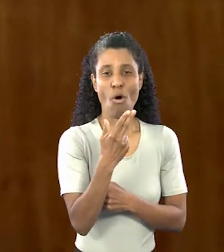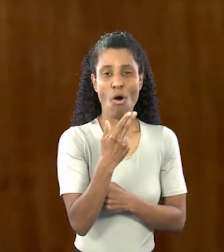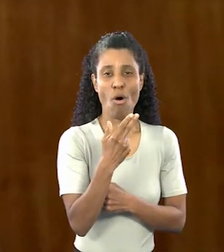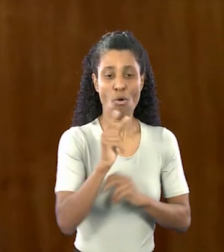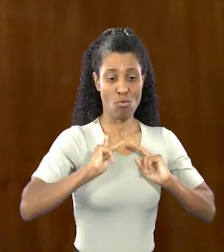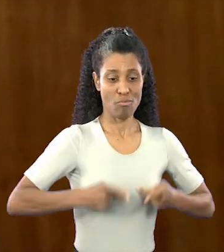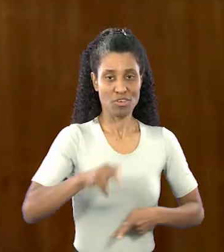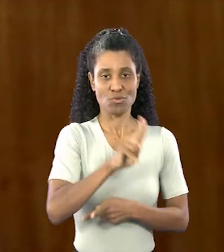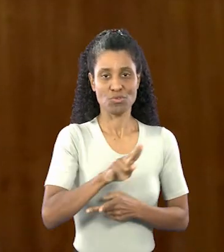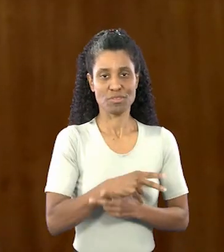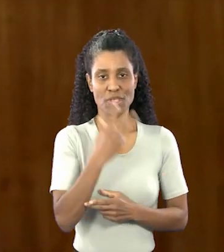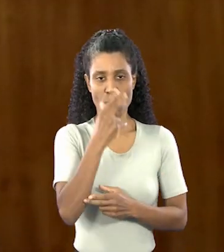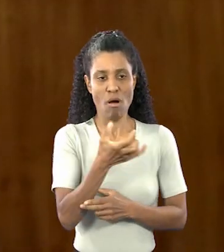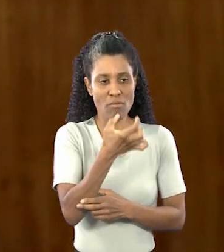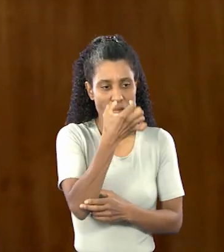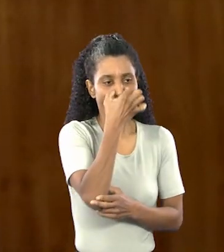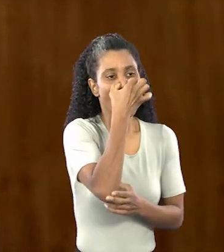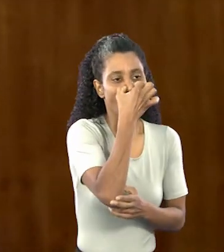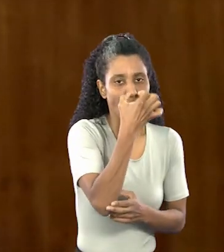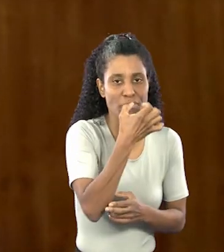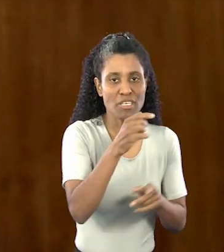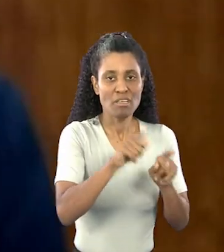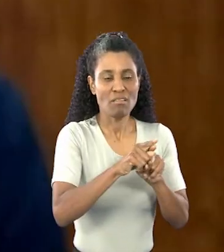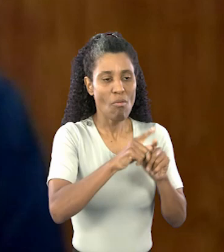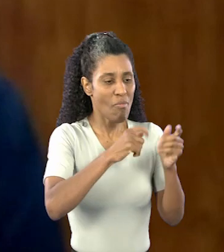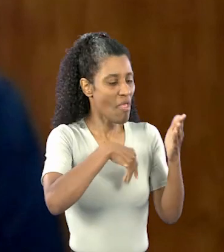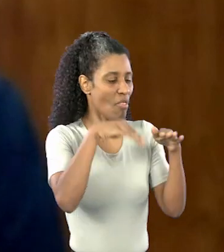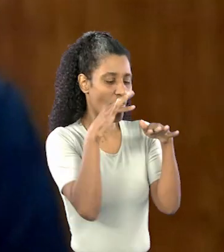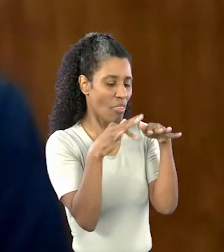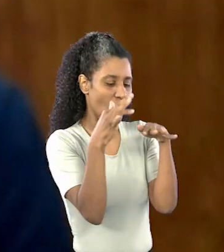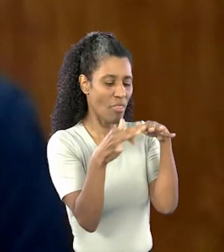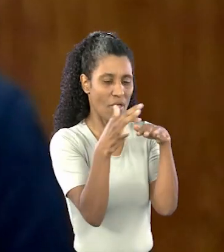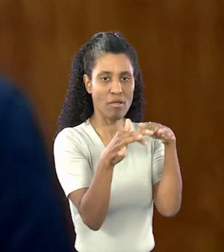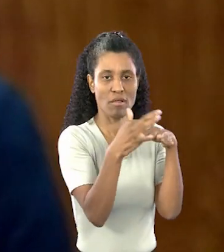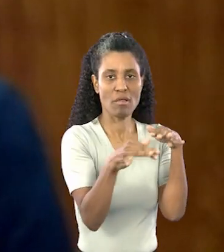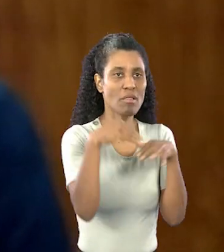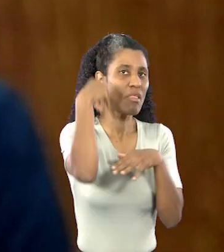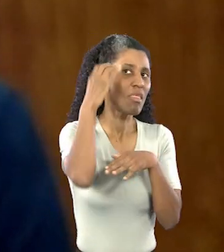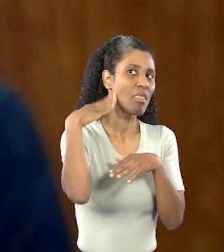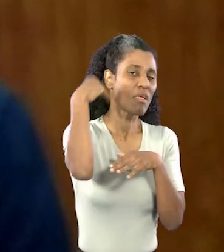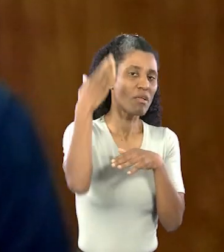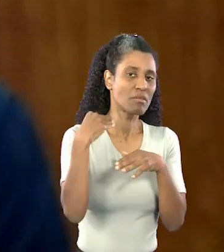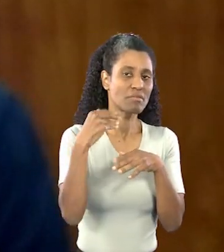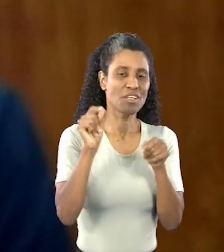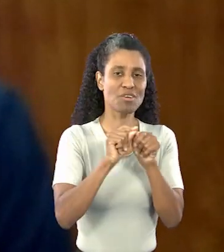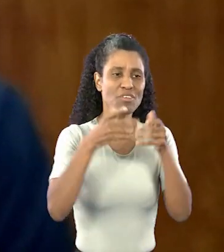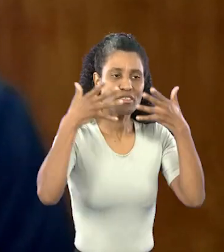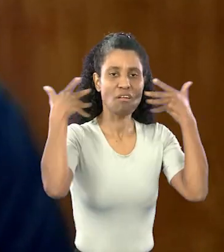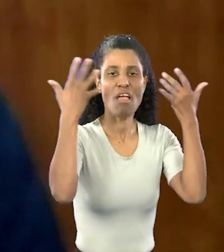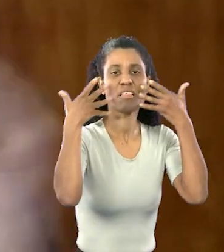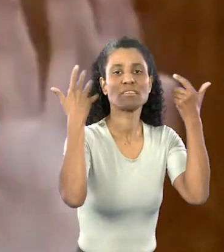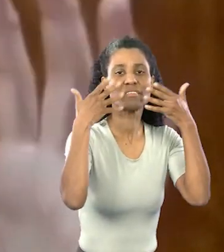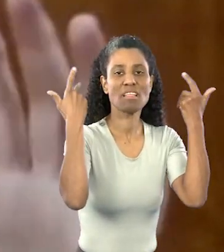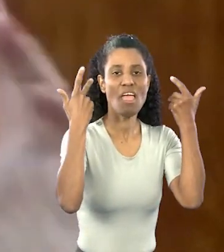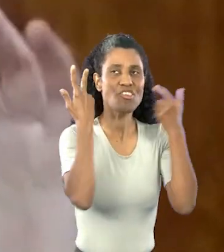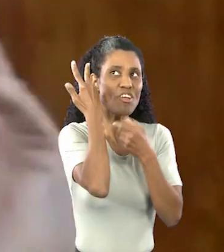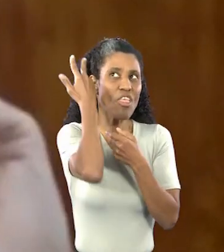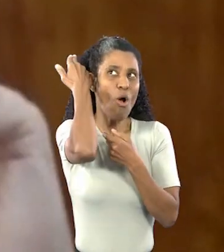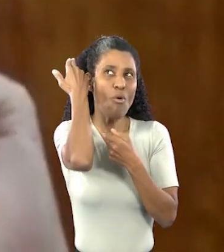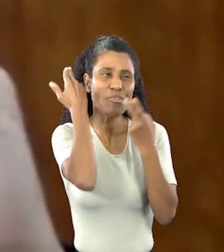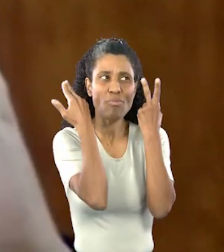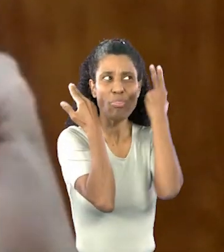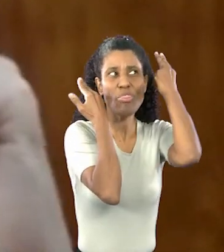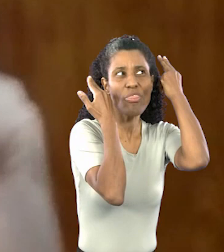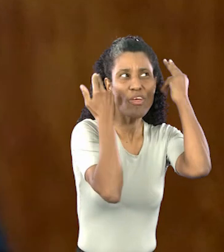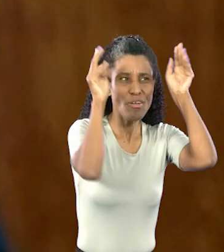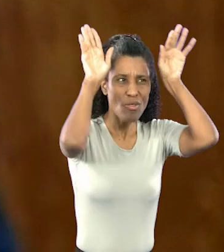pinturas, né? Esse tipo de situação, fazer um refinamento estético com um